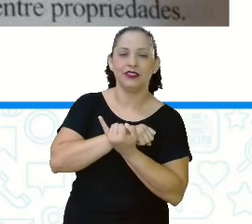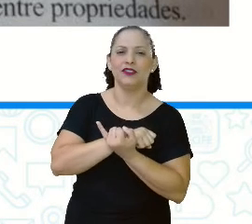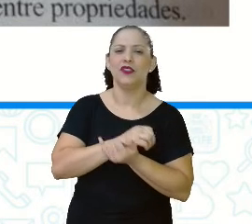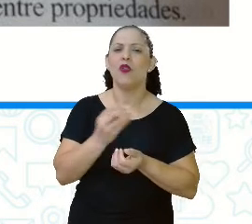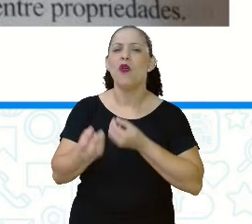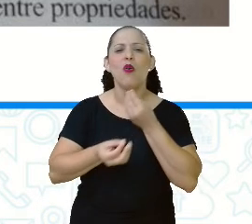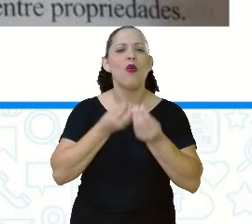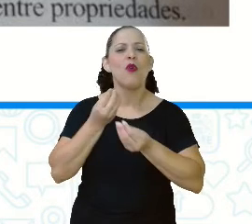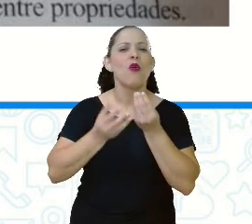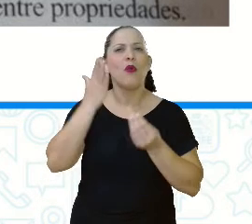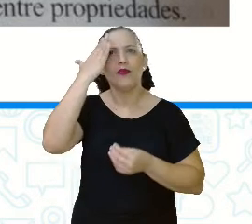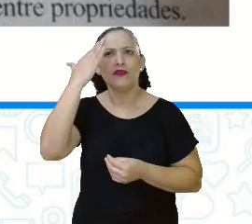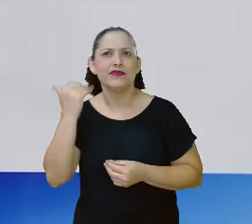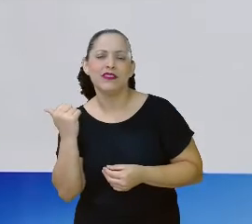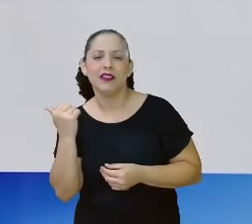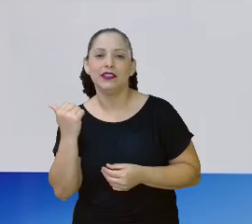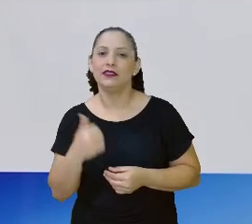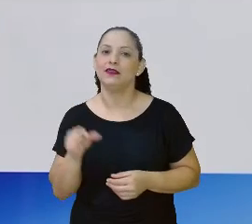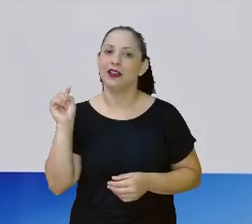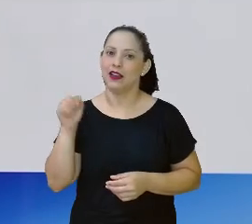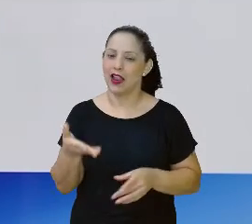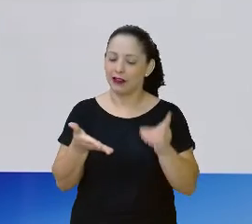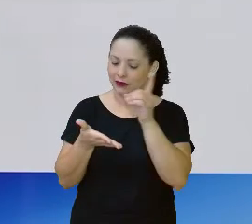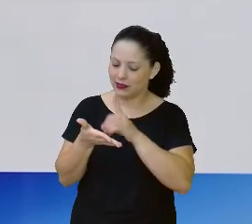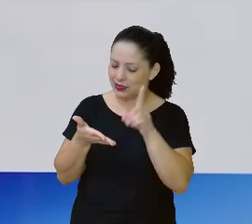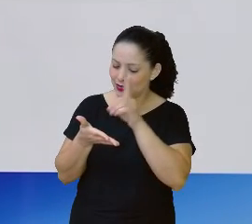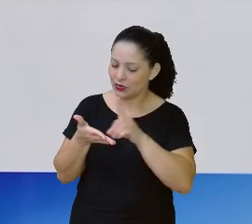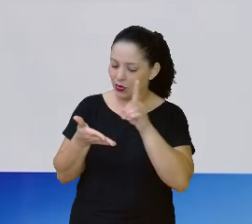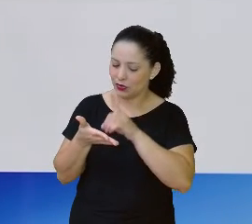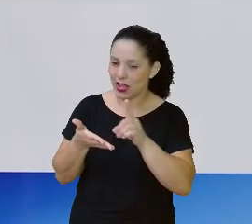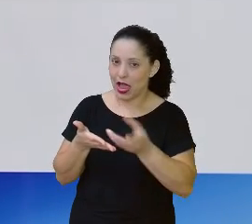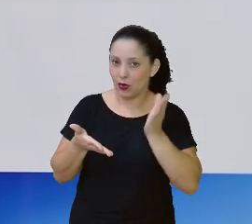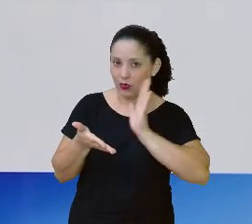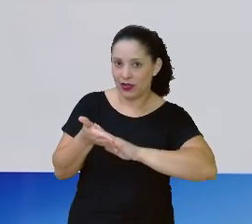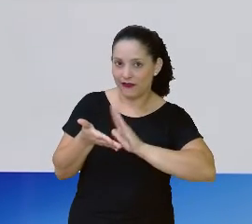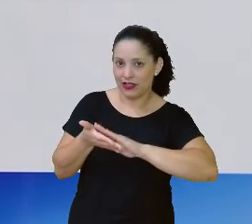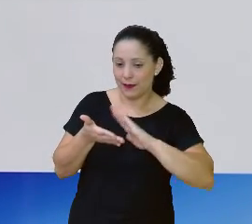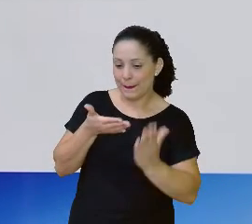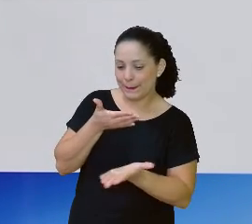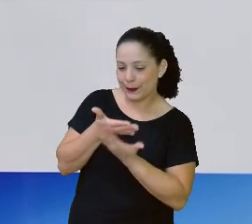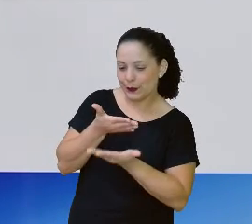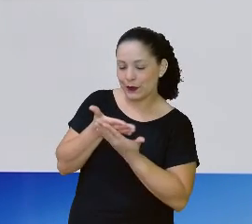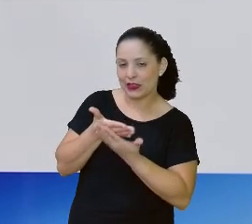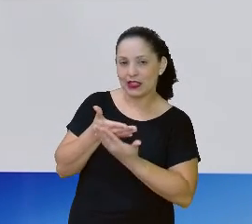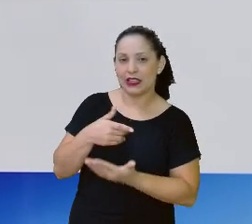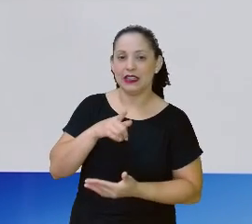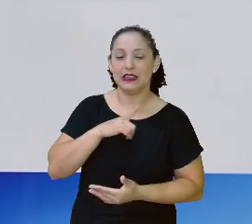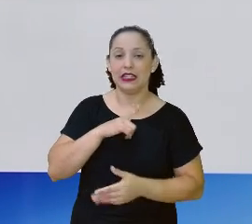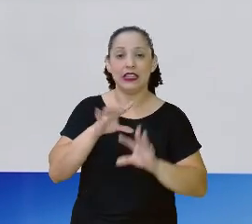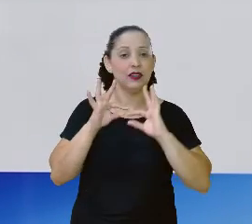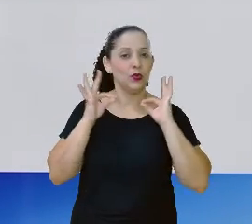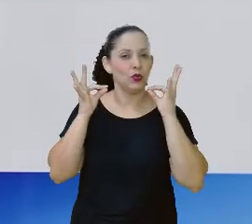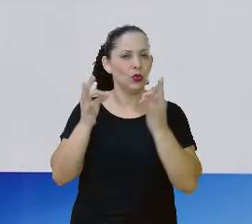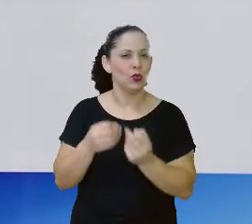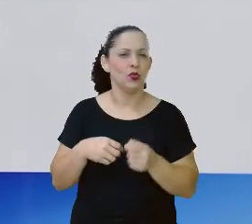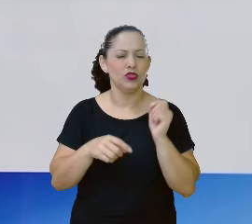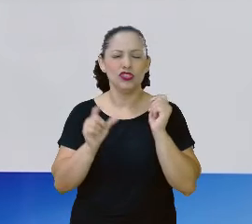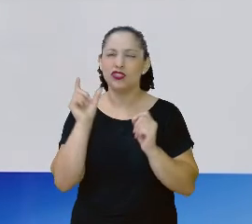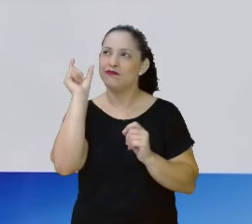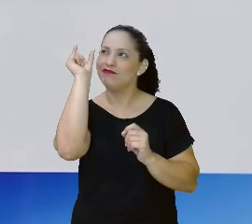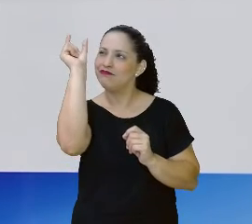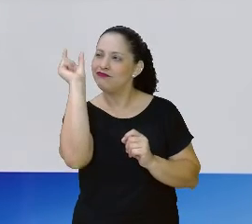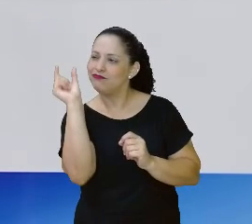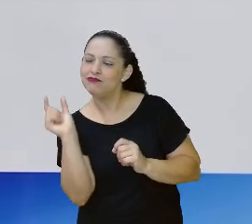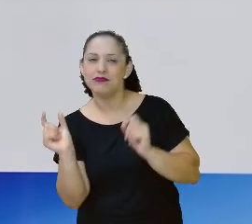No próprio dicionário, ou logo à frente ou logo atrás, tem todas as siglas que ele vai usar e o seu significado.